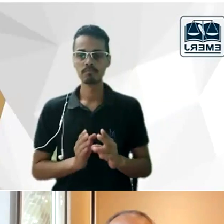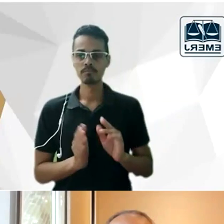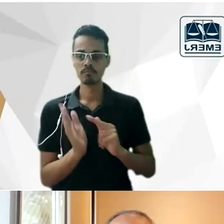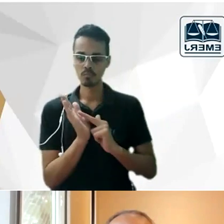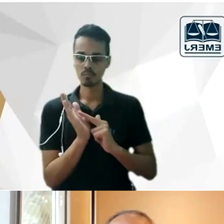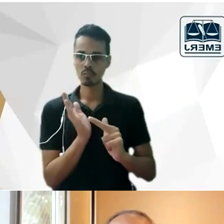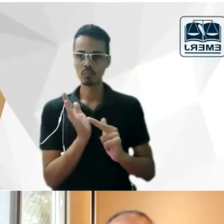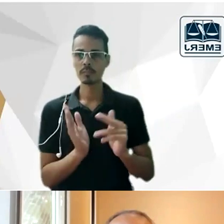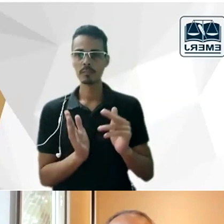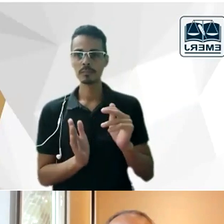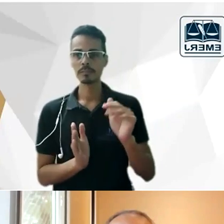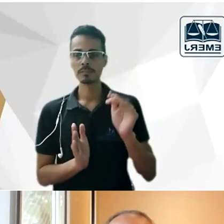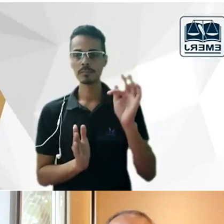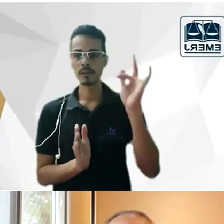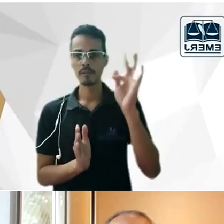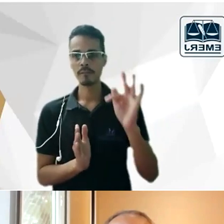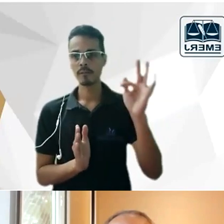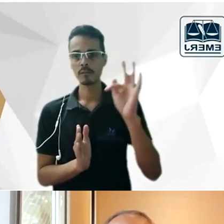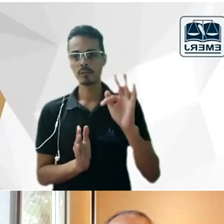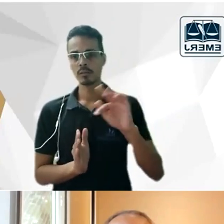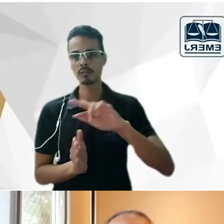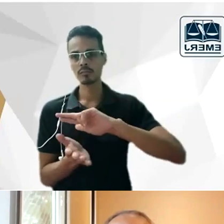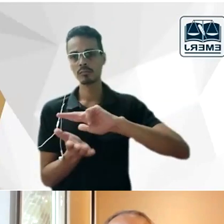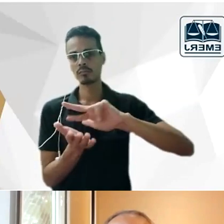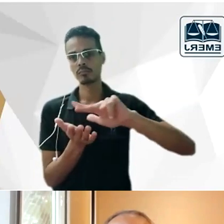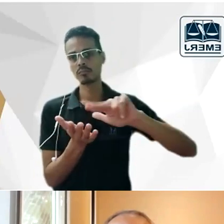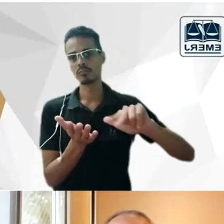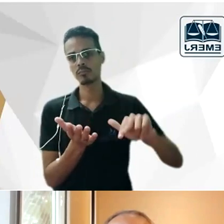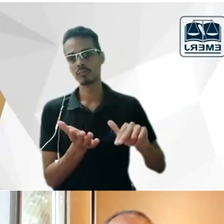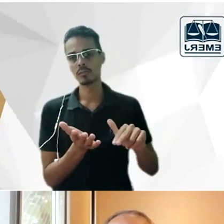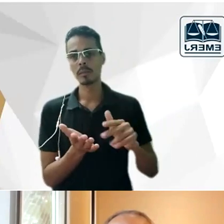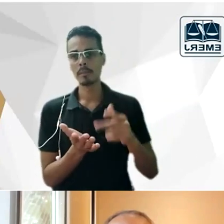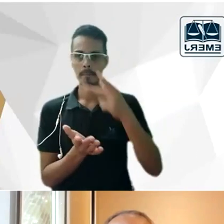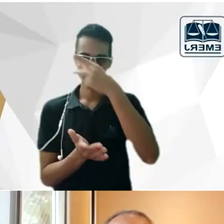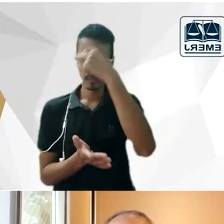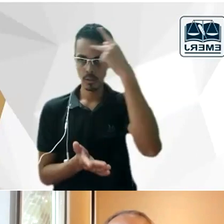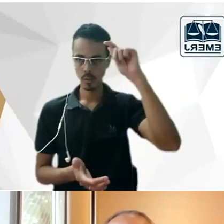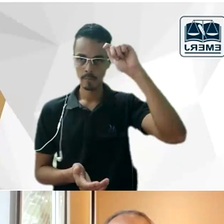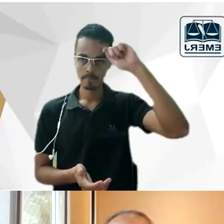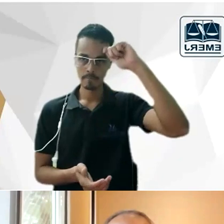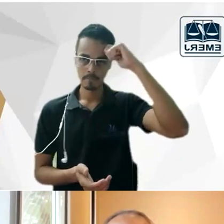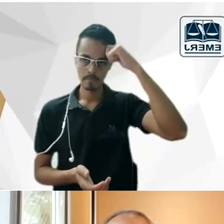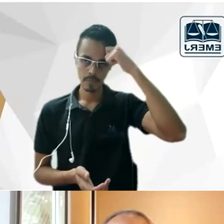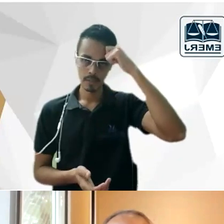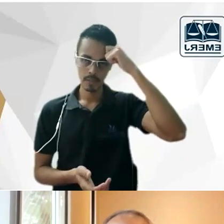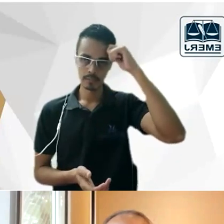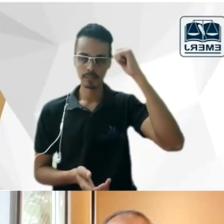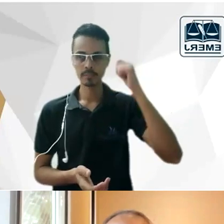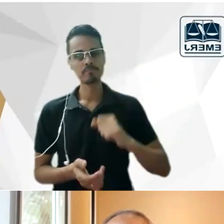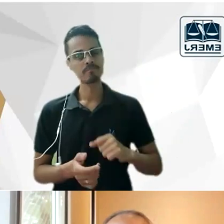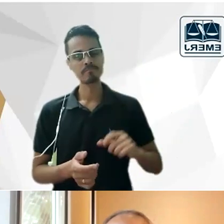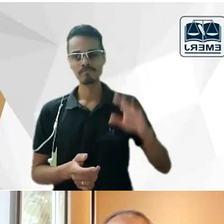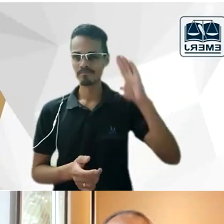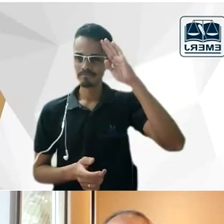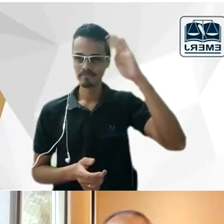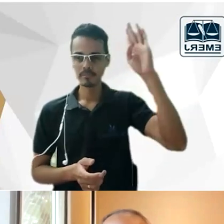acadêmicos nas mais diversas áreas do pensamento negros e que foram fundamentais então eu fiz a pesquisa sobre Tobias